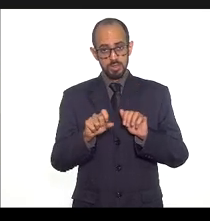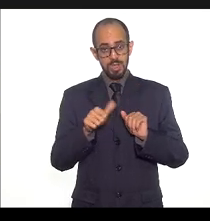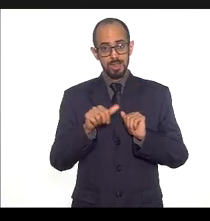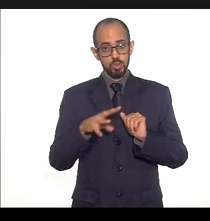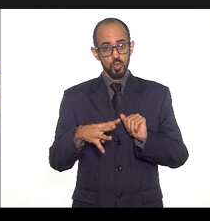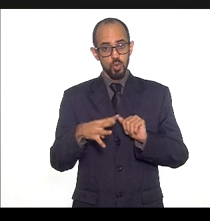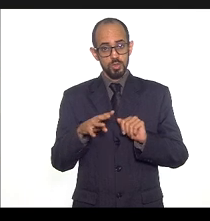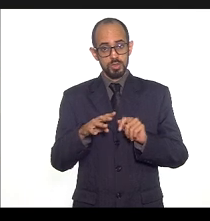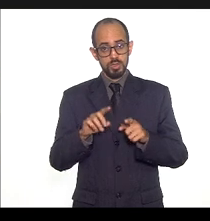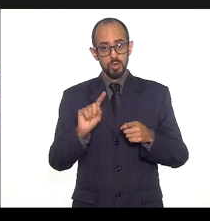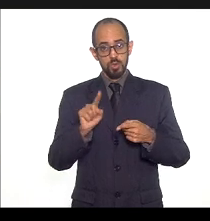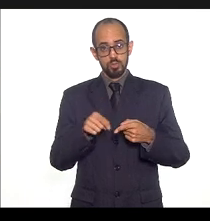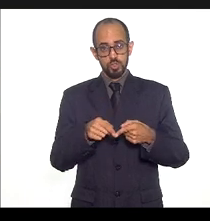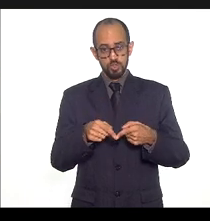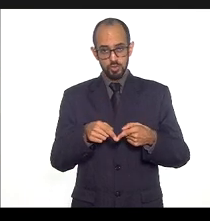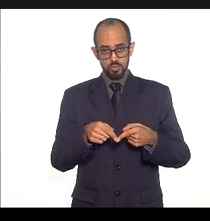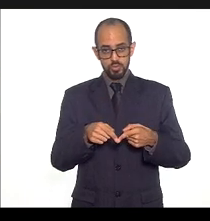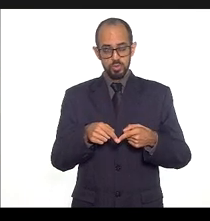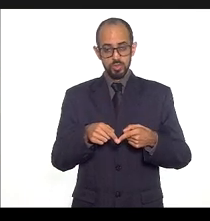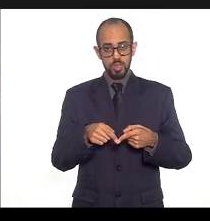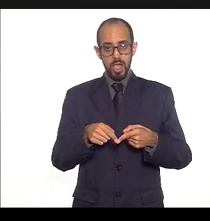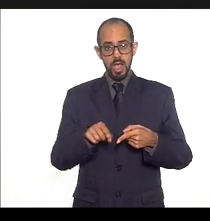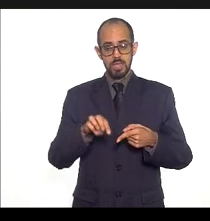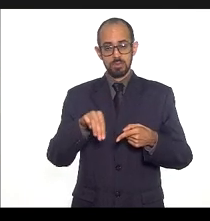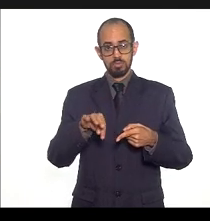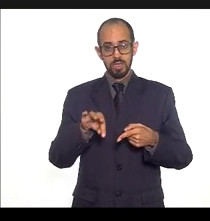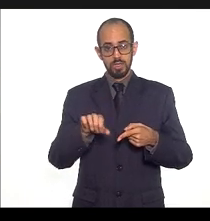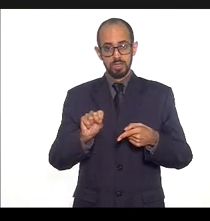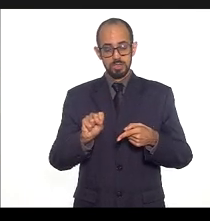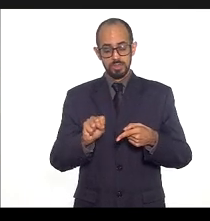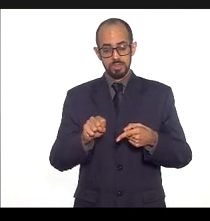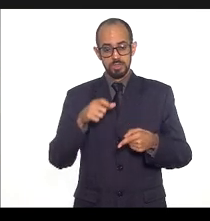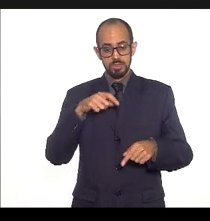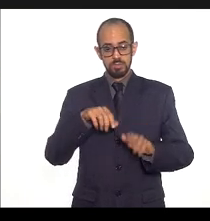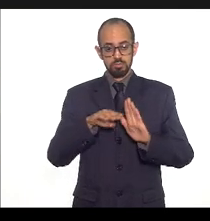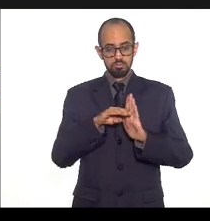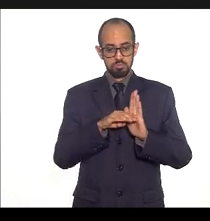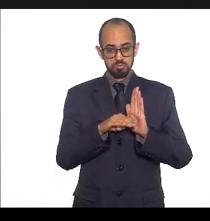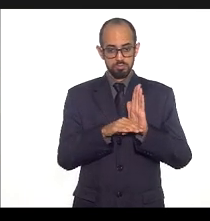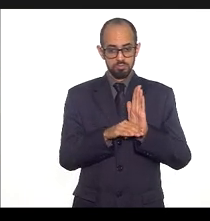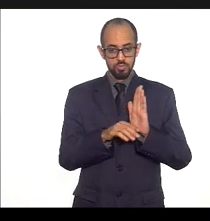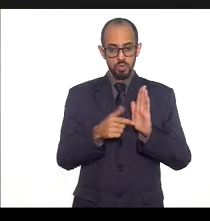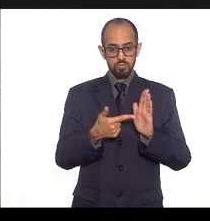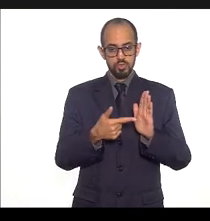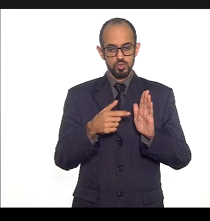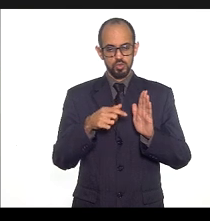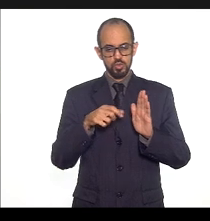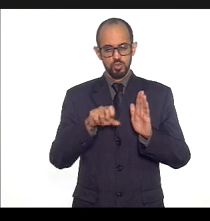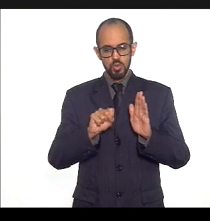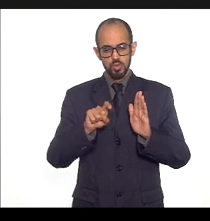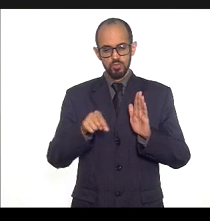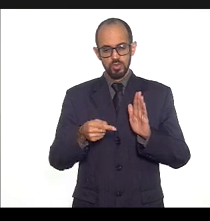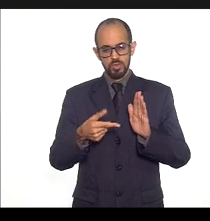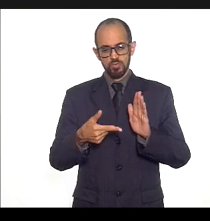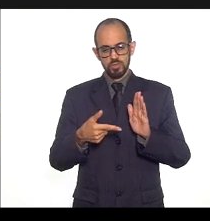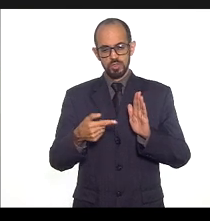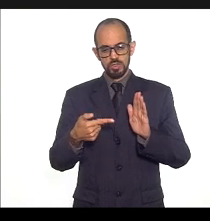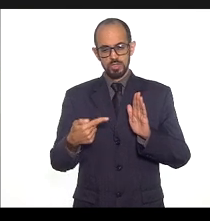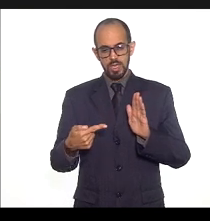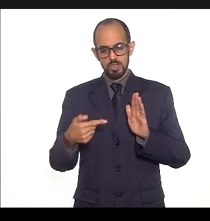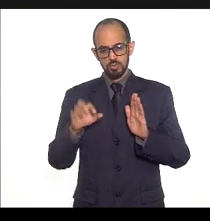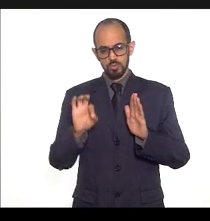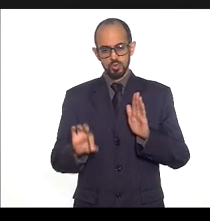em relação à análise das metas programadas cerca de 28,27% foram